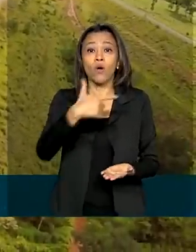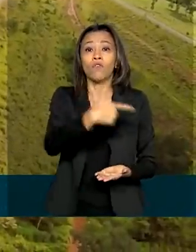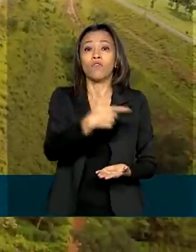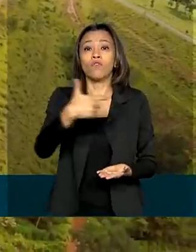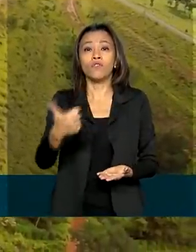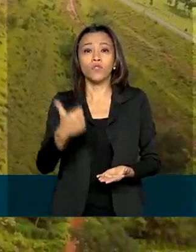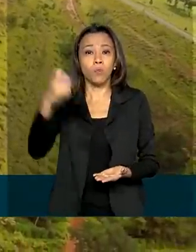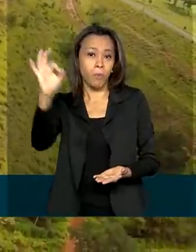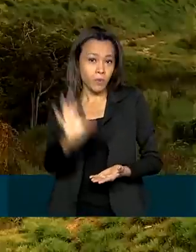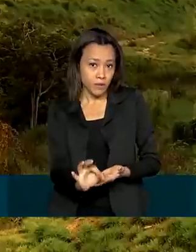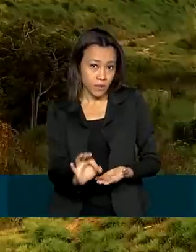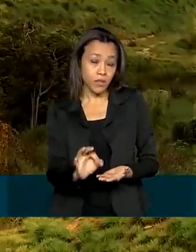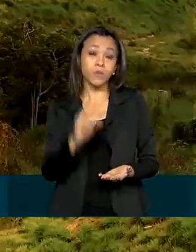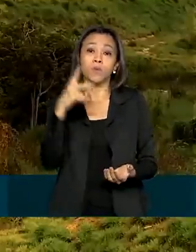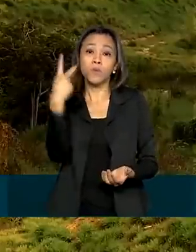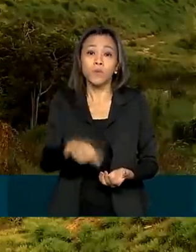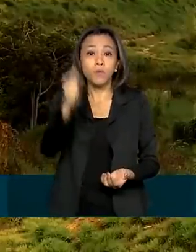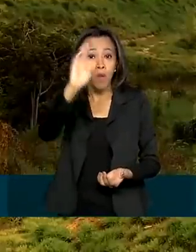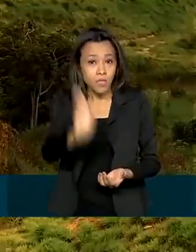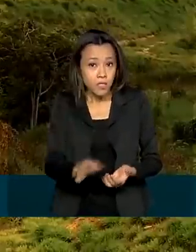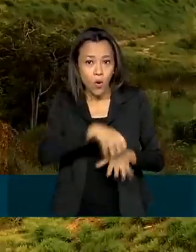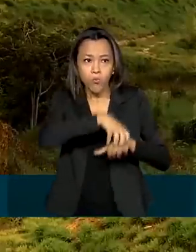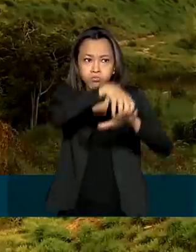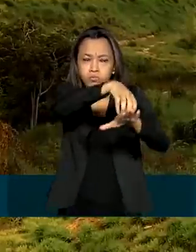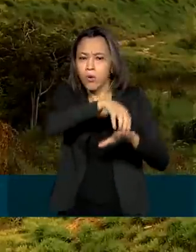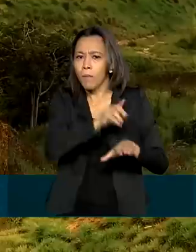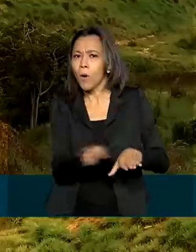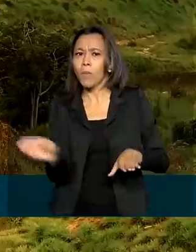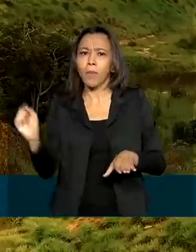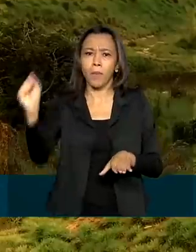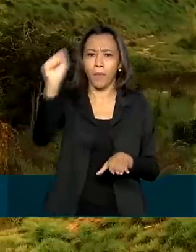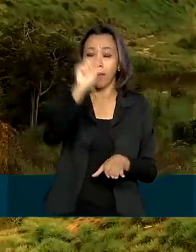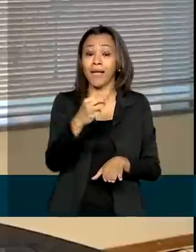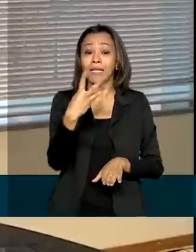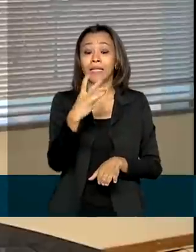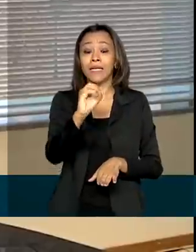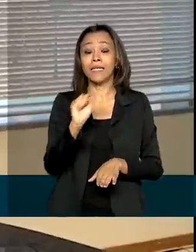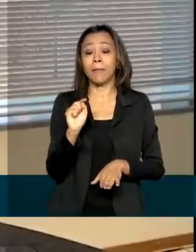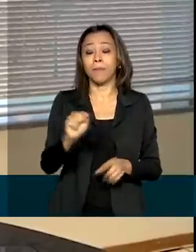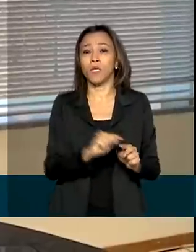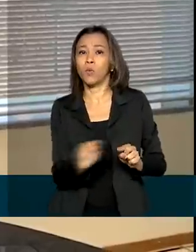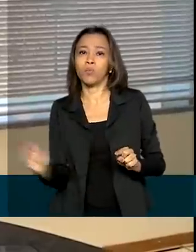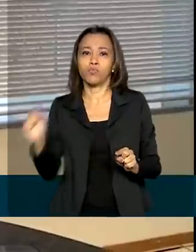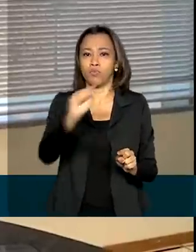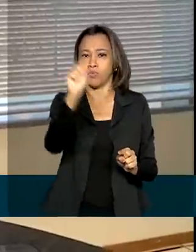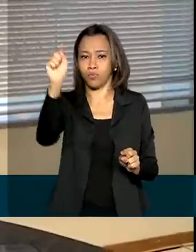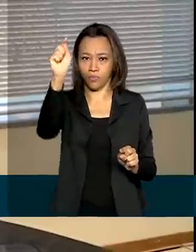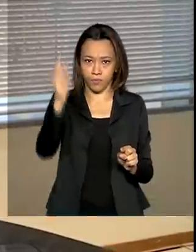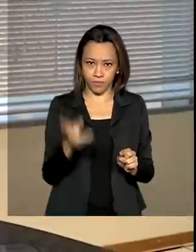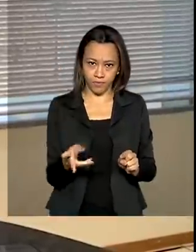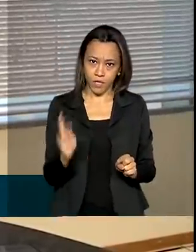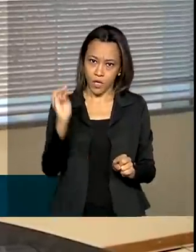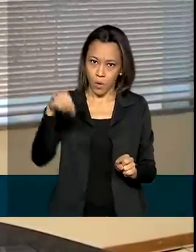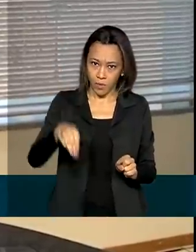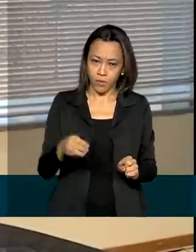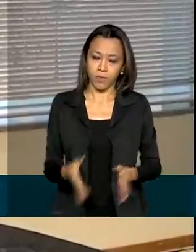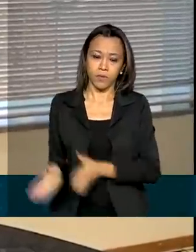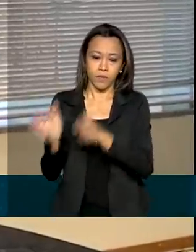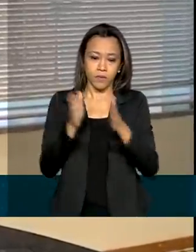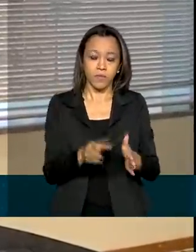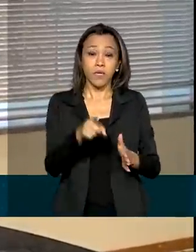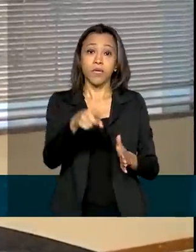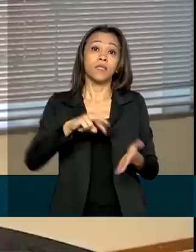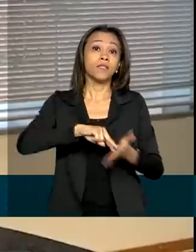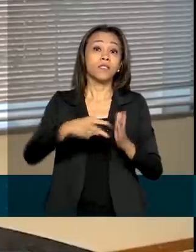da produção nacional em cerca de 30 mil quilômetros de trilhos. O setor representa hoje 15% da matriz de